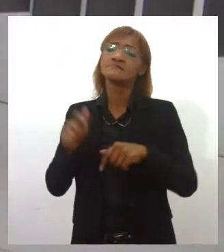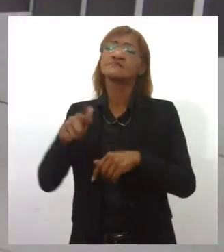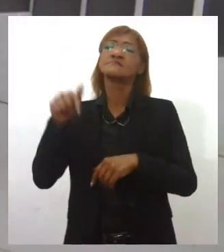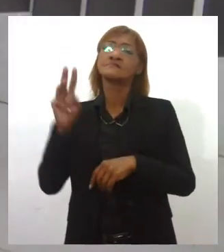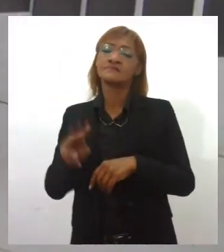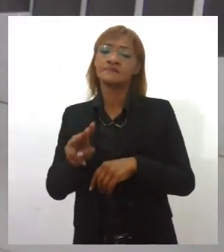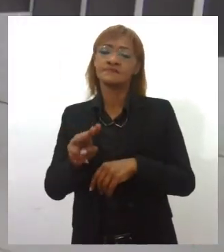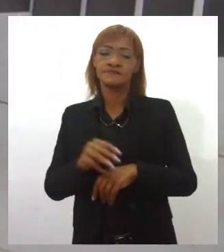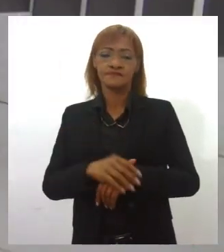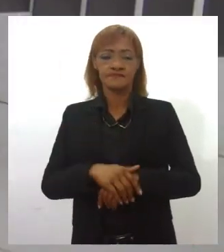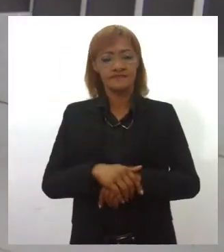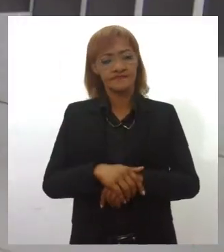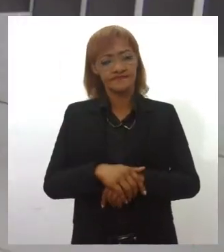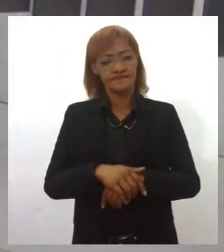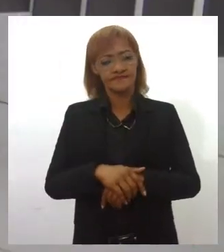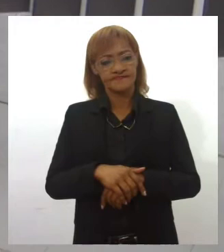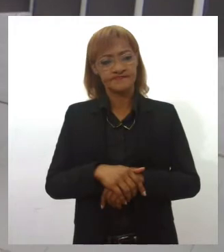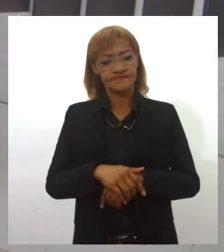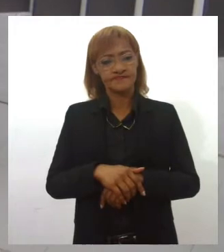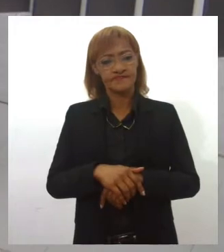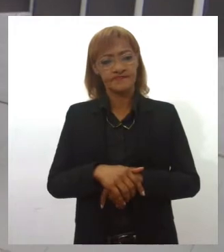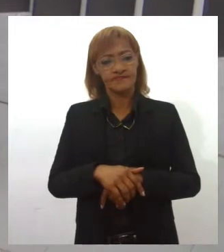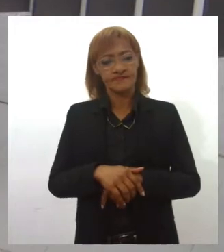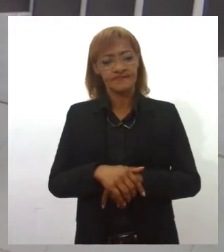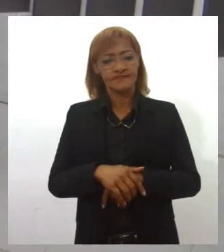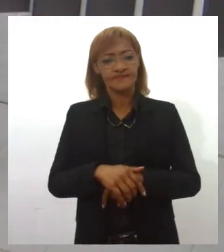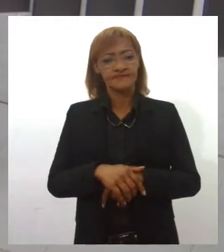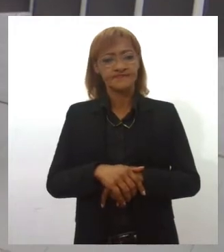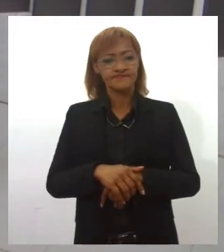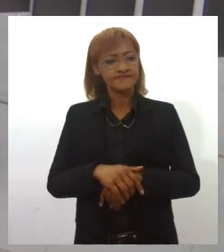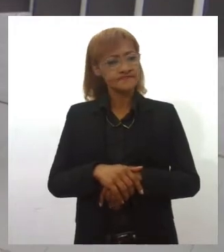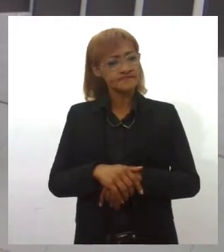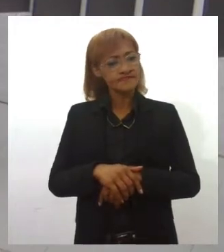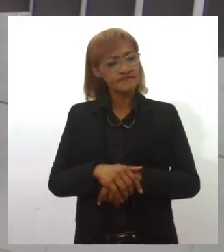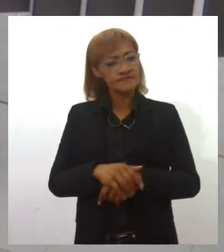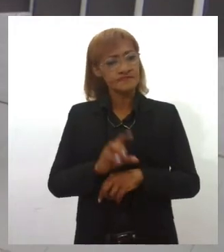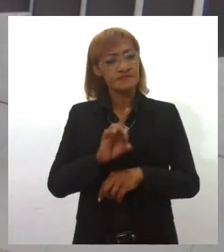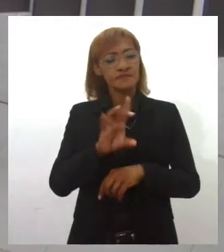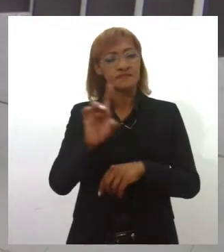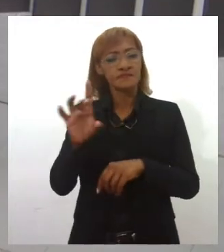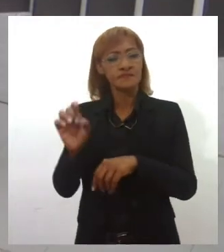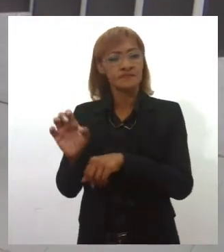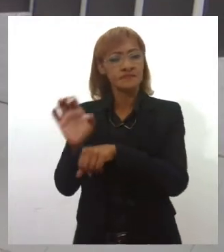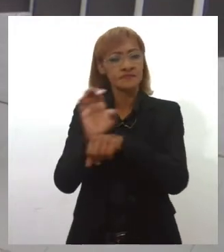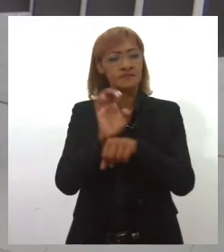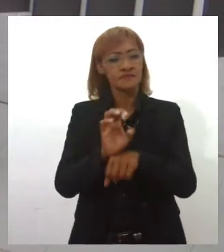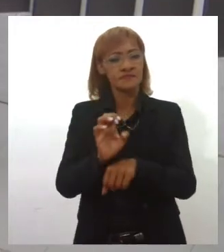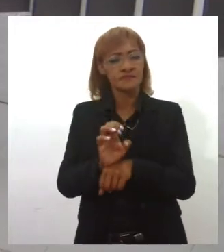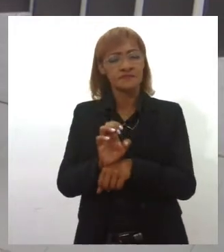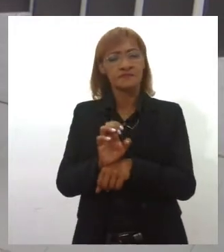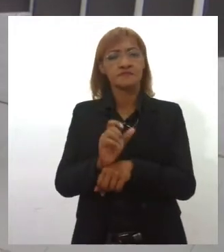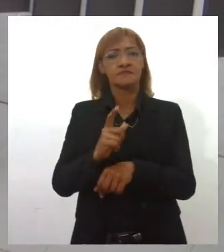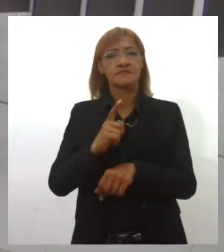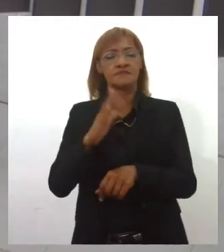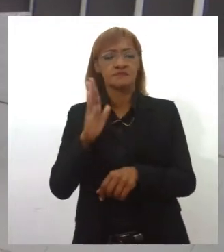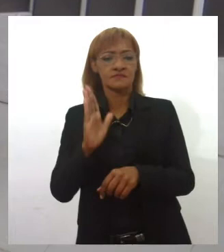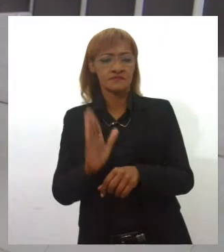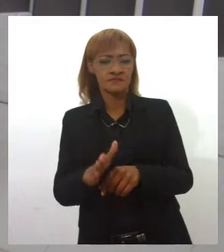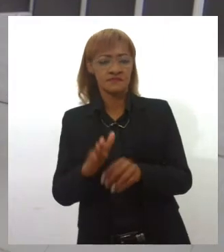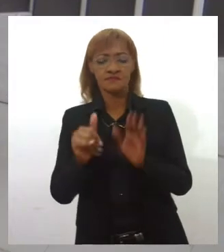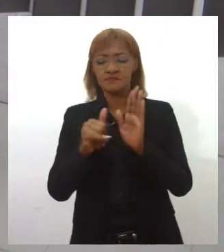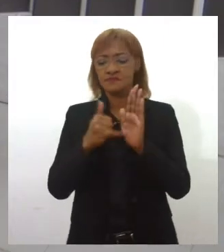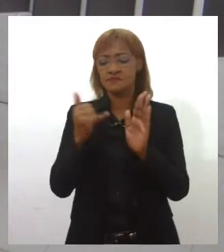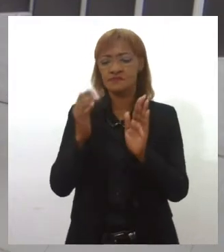Então, cada estado, eles têm a constituição já própria feita